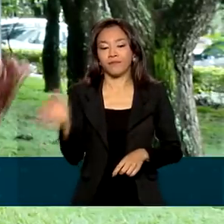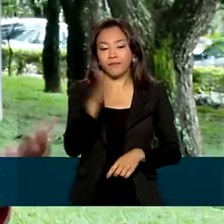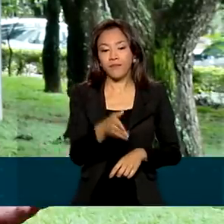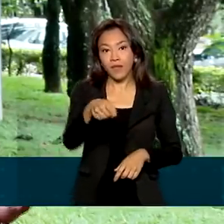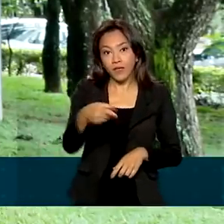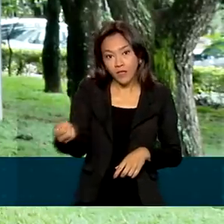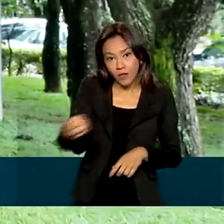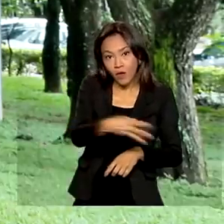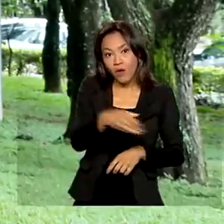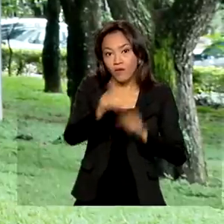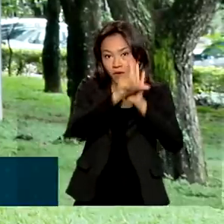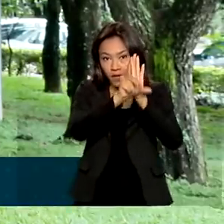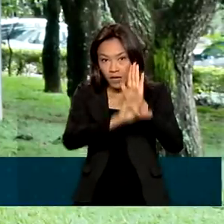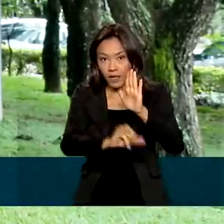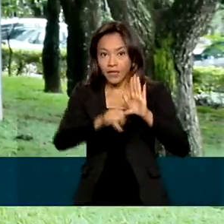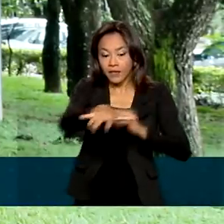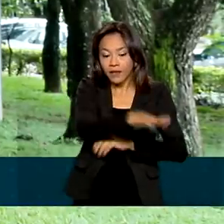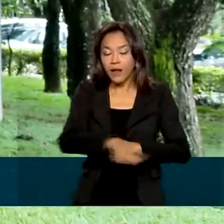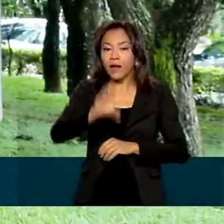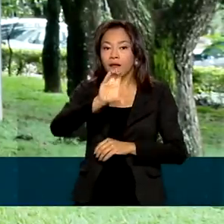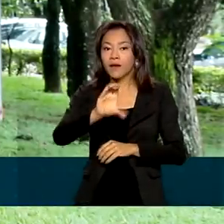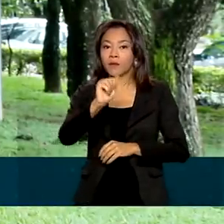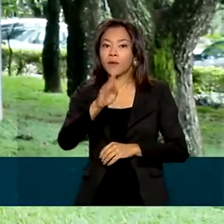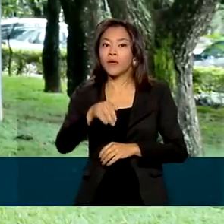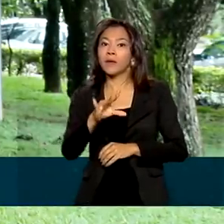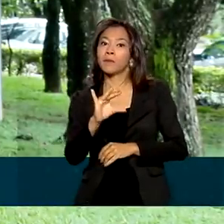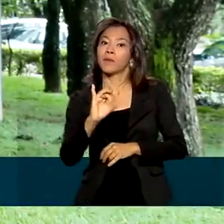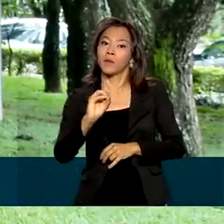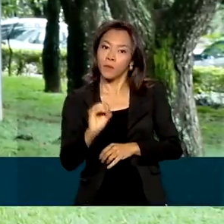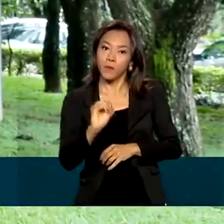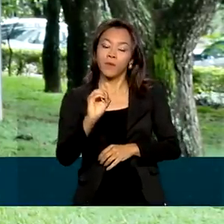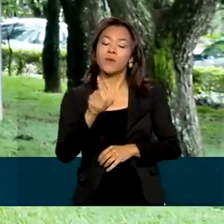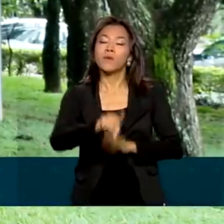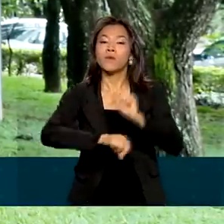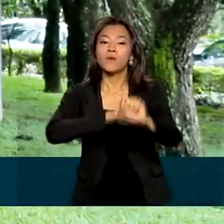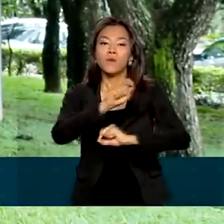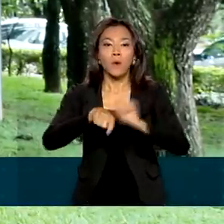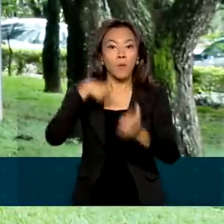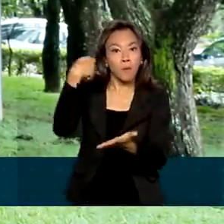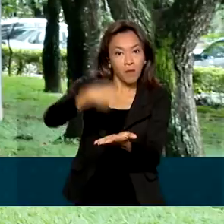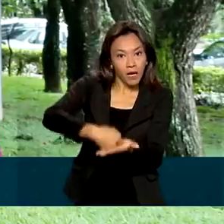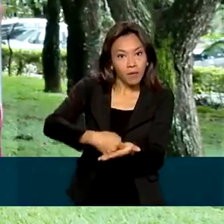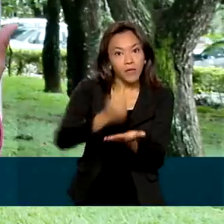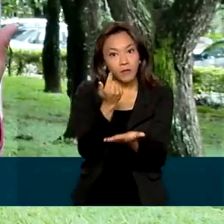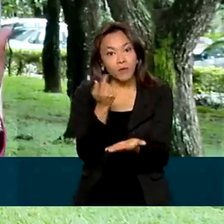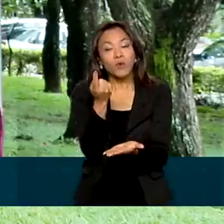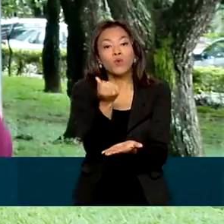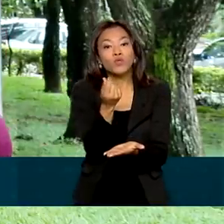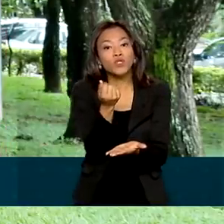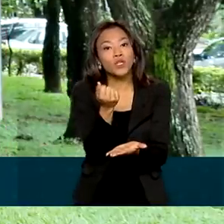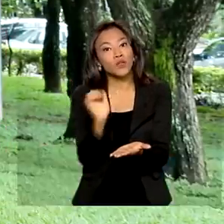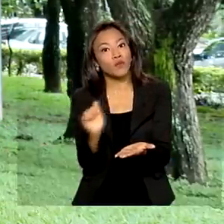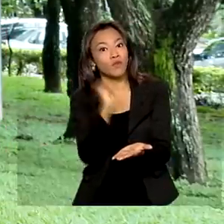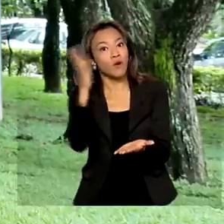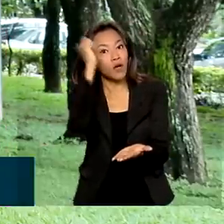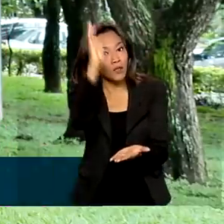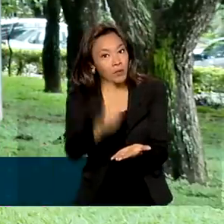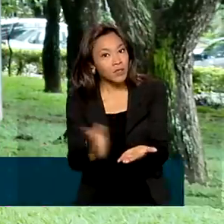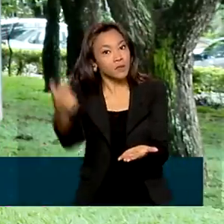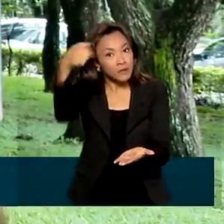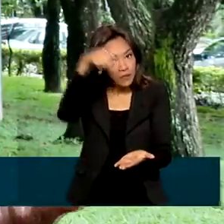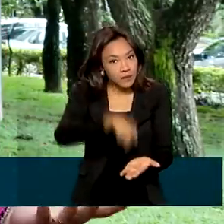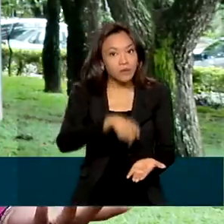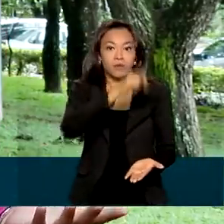do mercado de câmbio também aumenta os casos em que será permitido o pagamento em moeda estrangeira de obrigações devidas no território